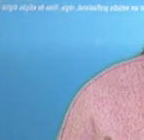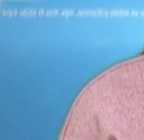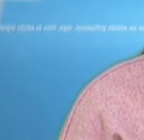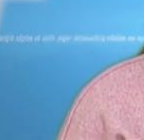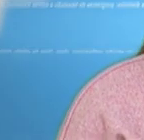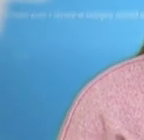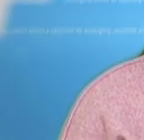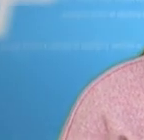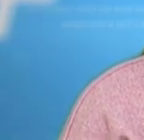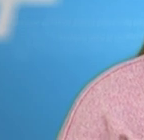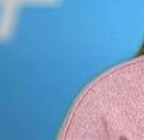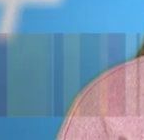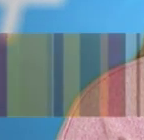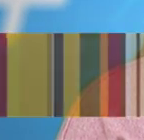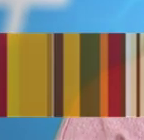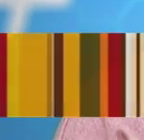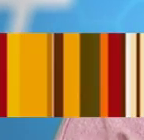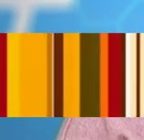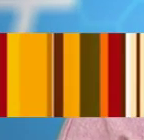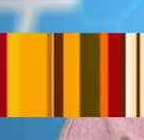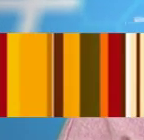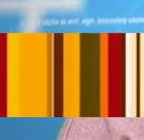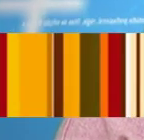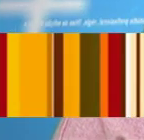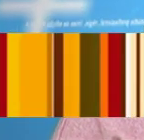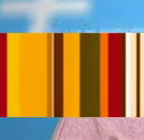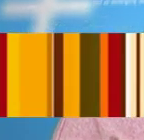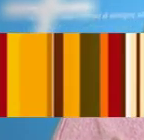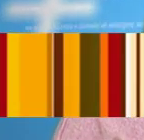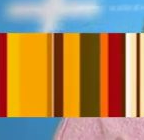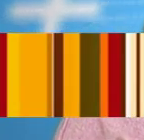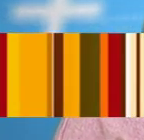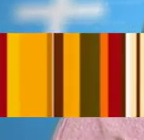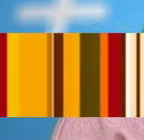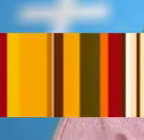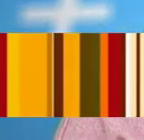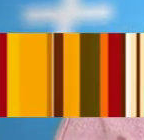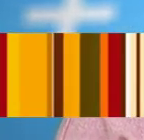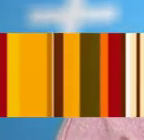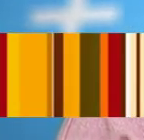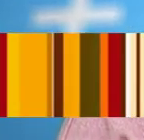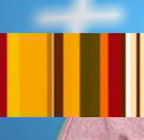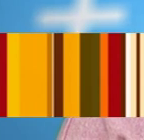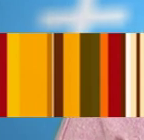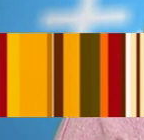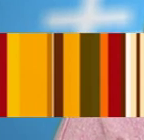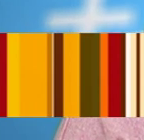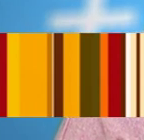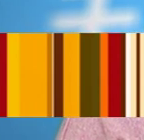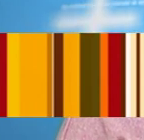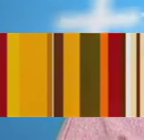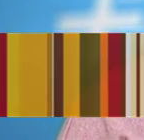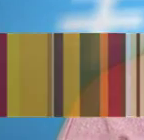Bem-vindos à ESEC TV, um magazine cultural sobre a cidade de Coimbra, produzido na Escola Superior de